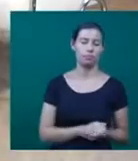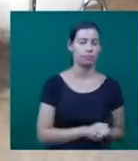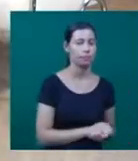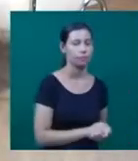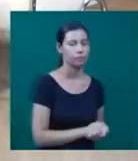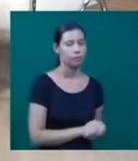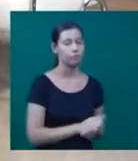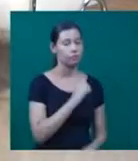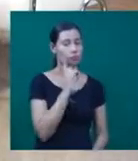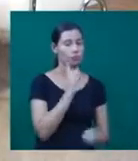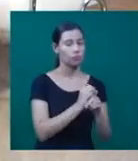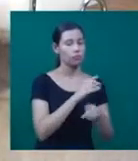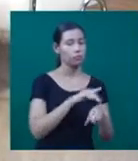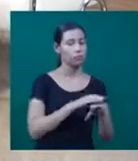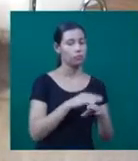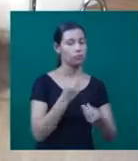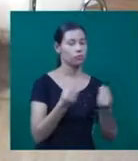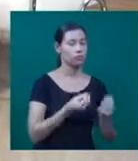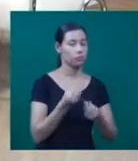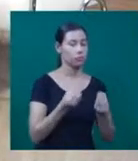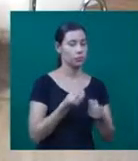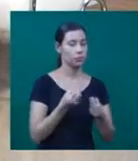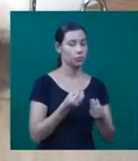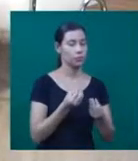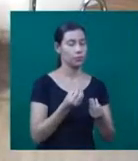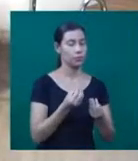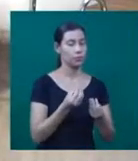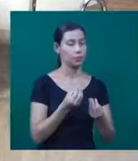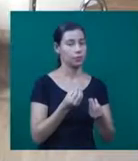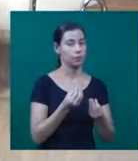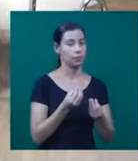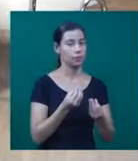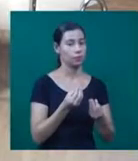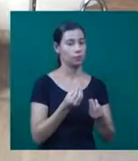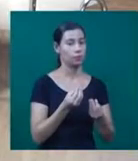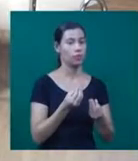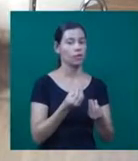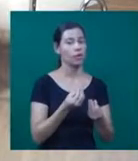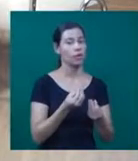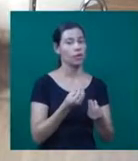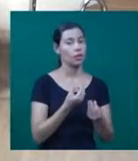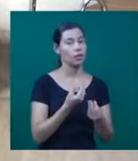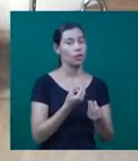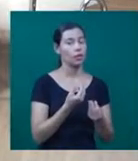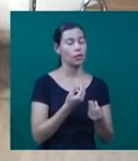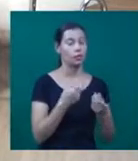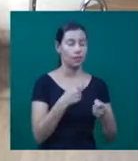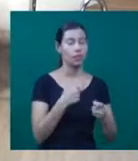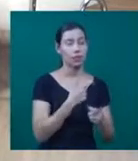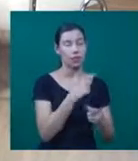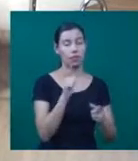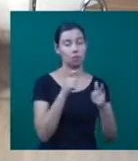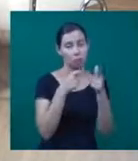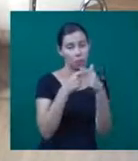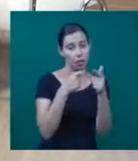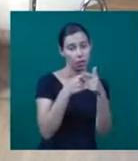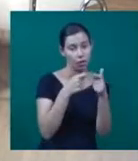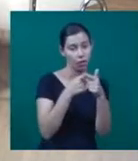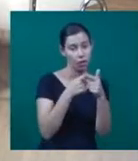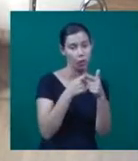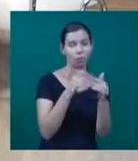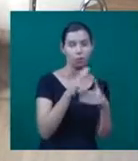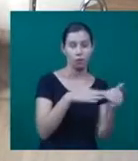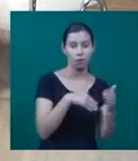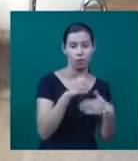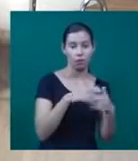diagnóstico, o diagnóstico é feito como é feito normalmente em outros órgãos também, deve procurar um especialista. Como que a pessoa percebe? Porque são